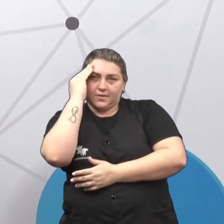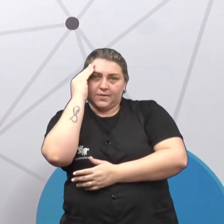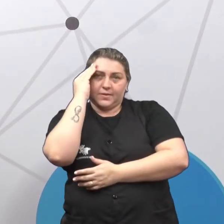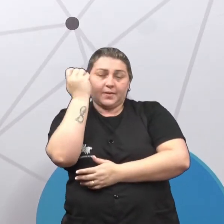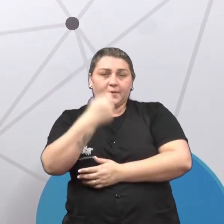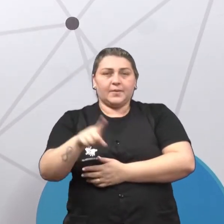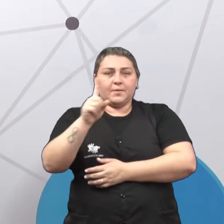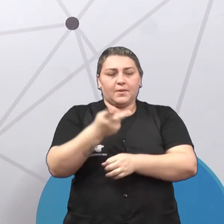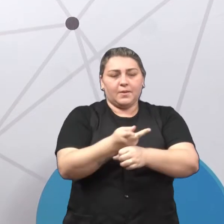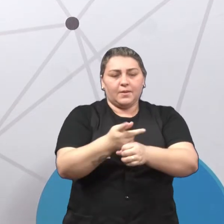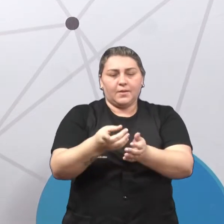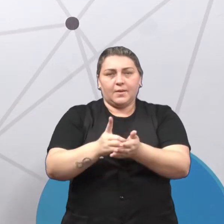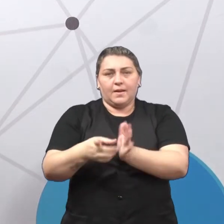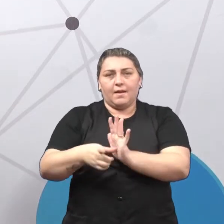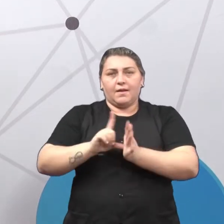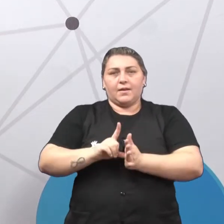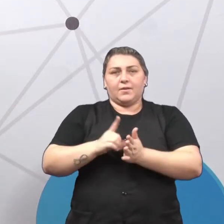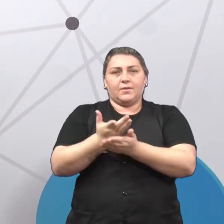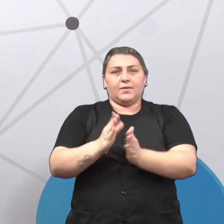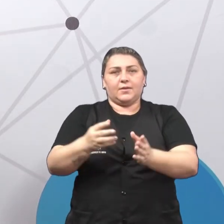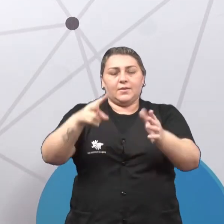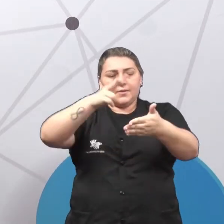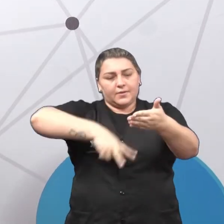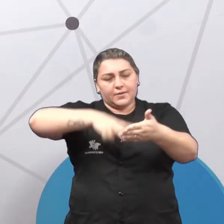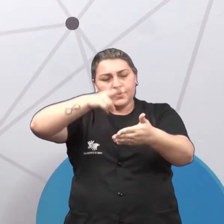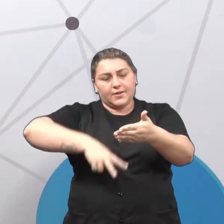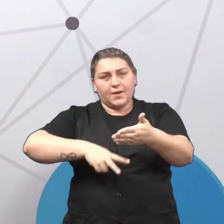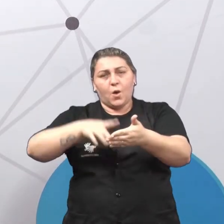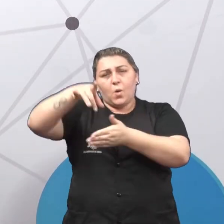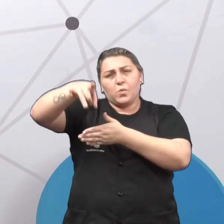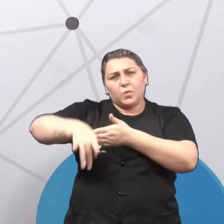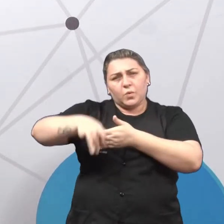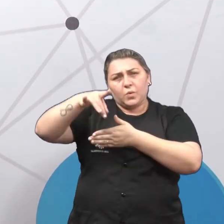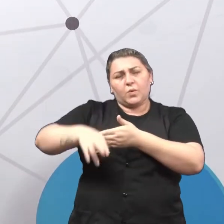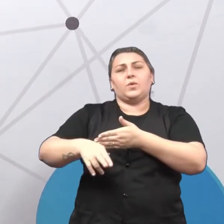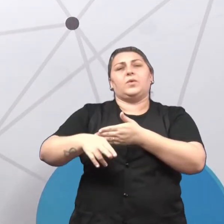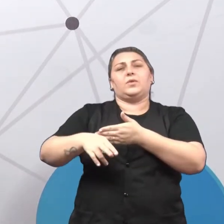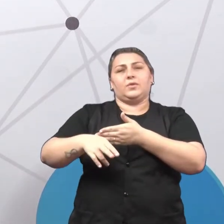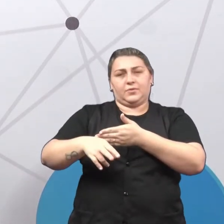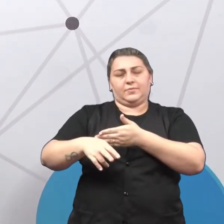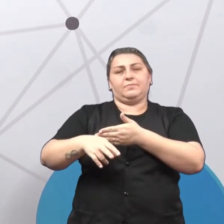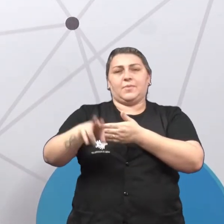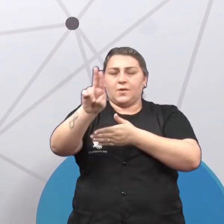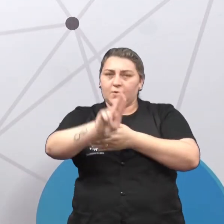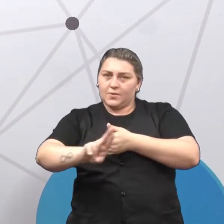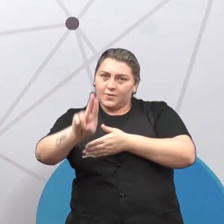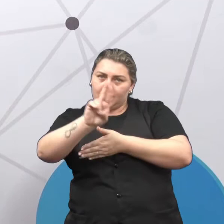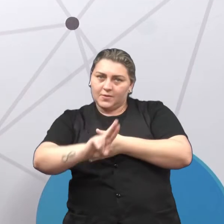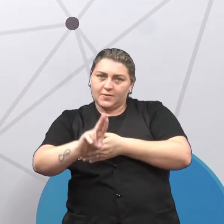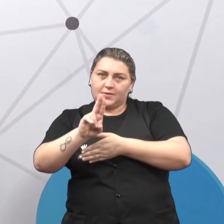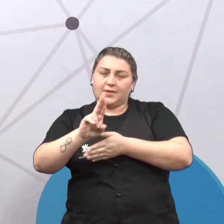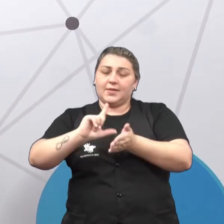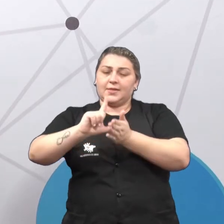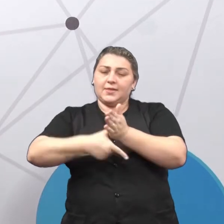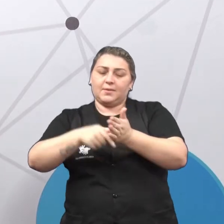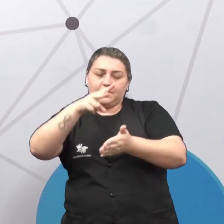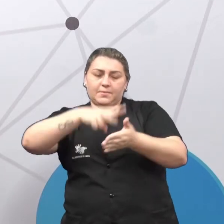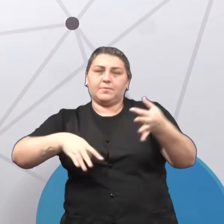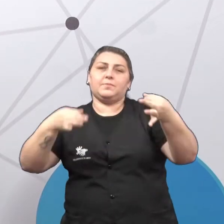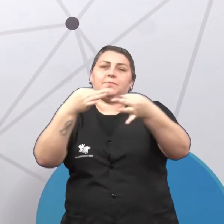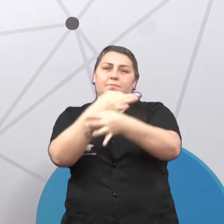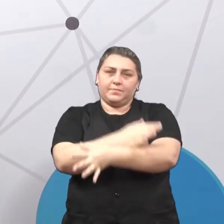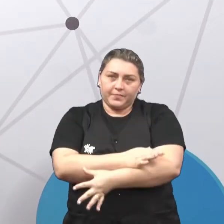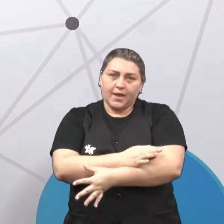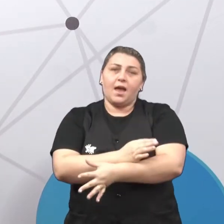de procurar no dicionário, certo? O dicionário sempre deve ser o último recurso a utilizar quando eu estou fazendo leitura, caso realmente eu não